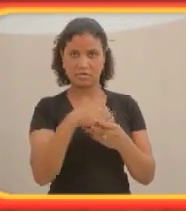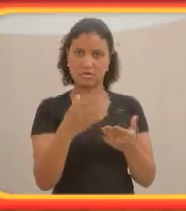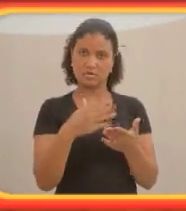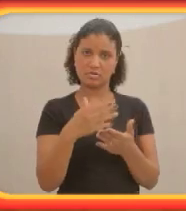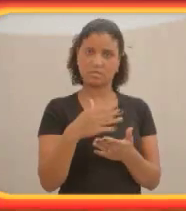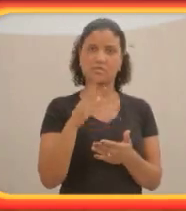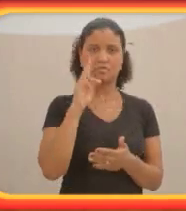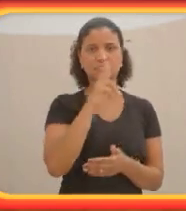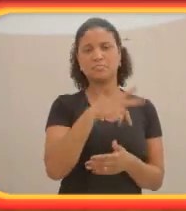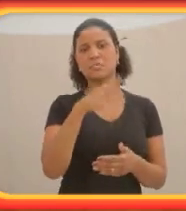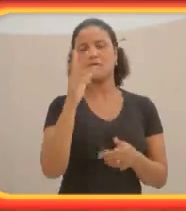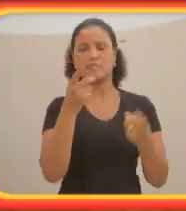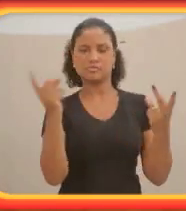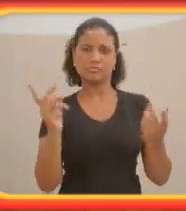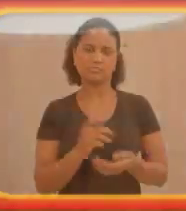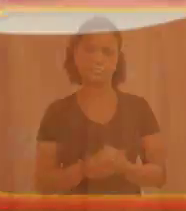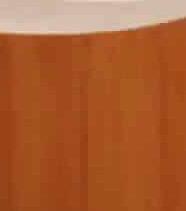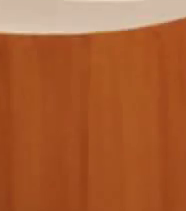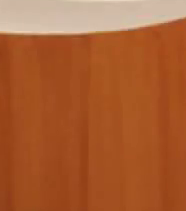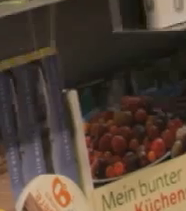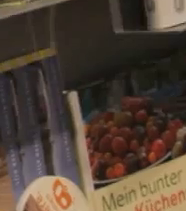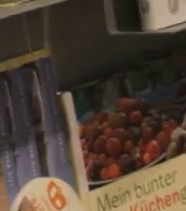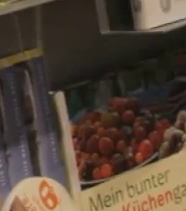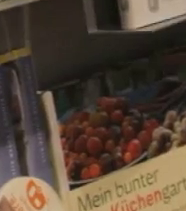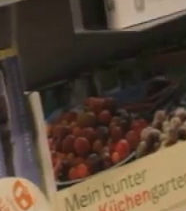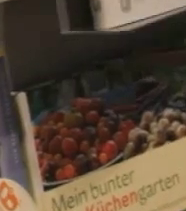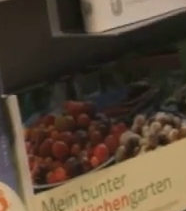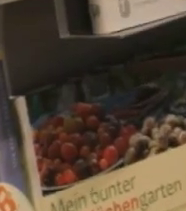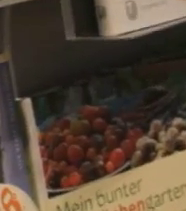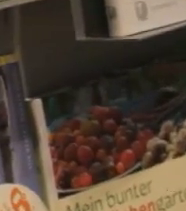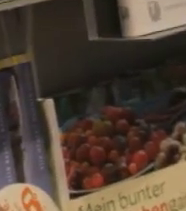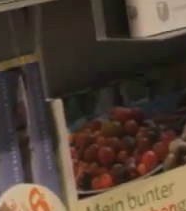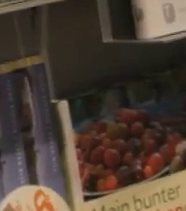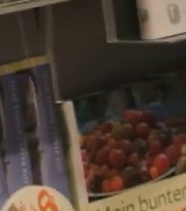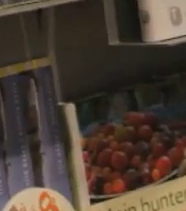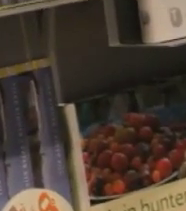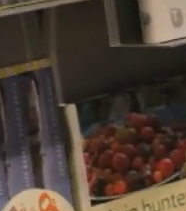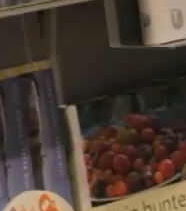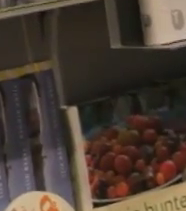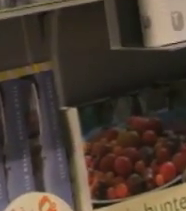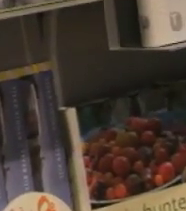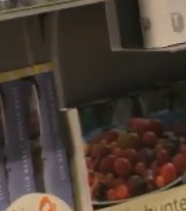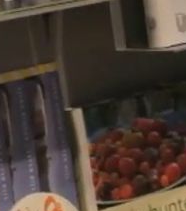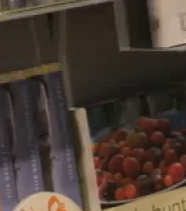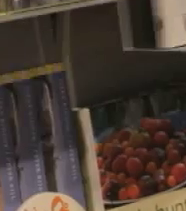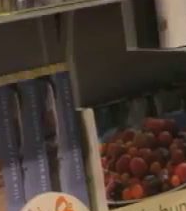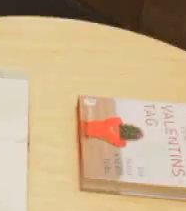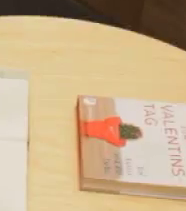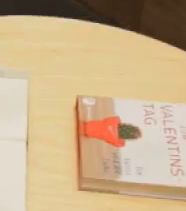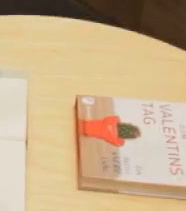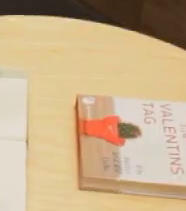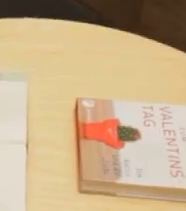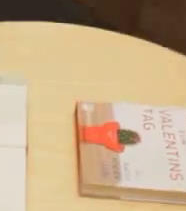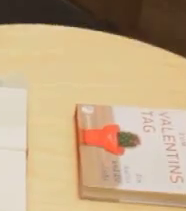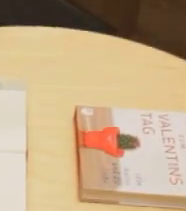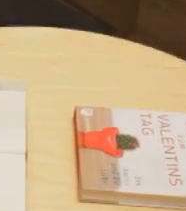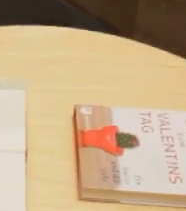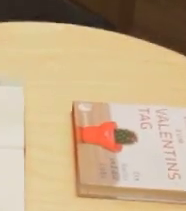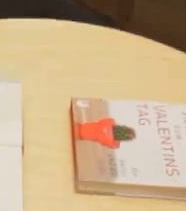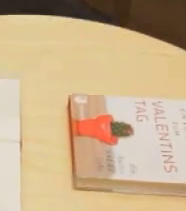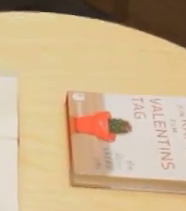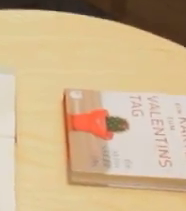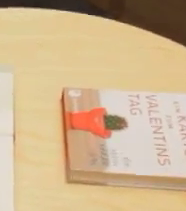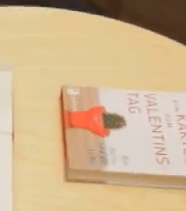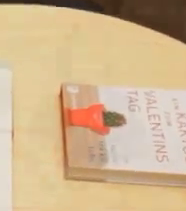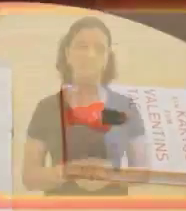de livros de não-ficção mais vendidos. Estande com livros expostos, dois deles com a fotografia de Peter na capa, Peter sentado a uma